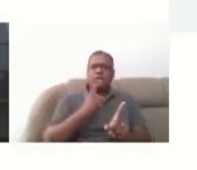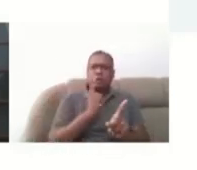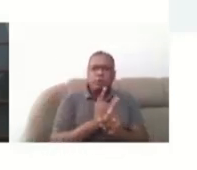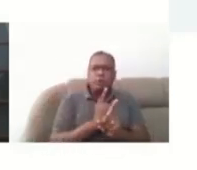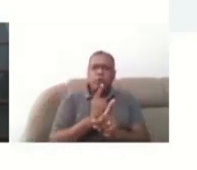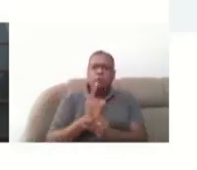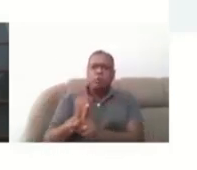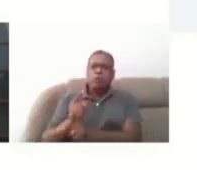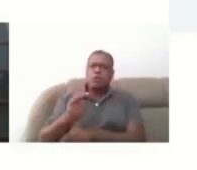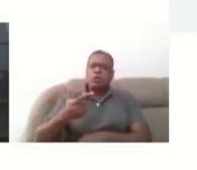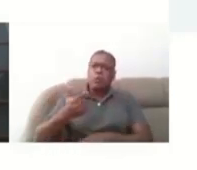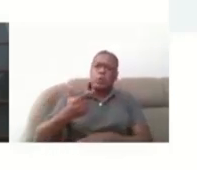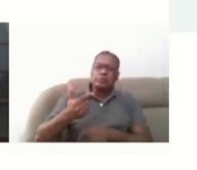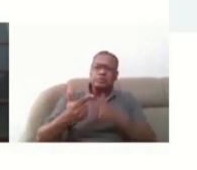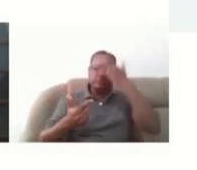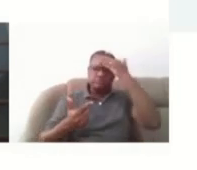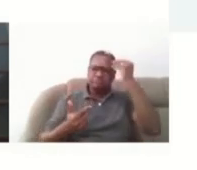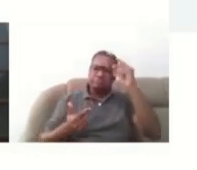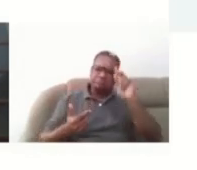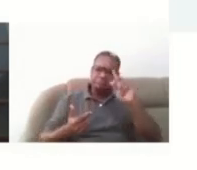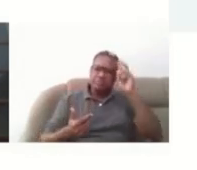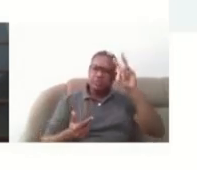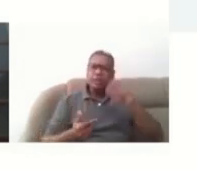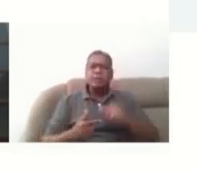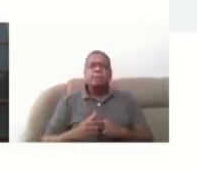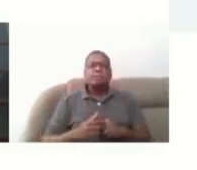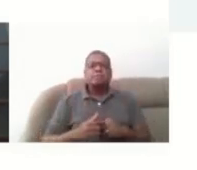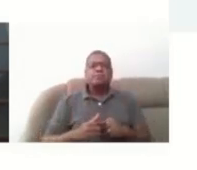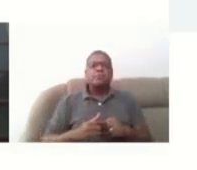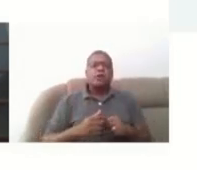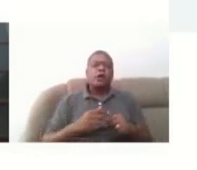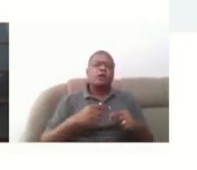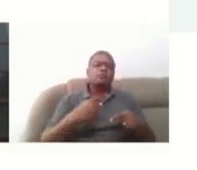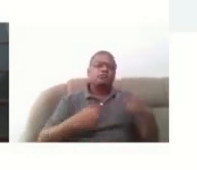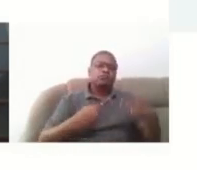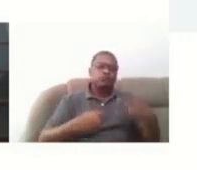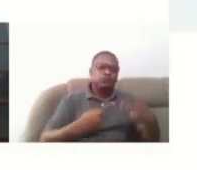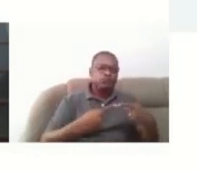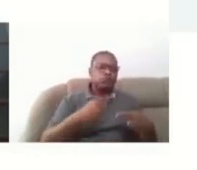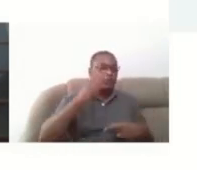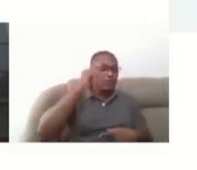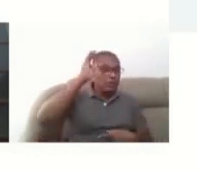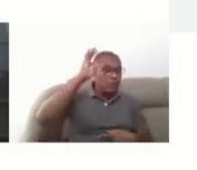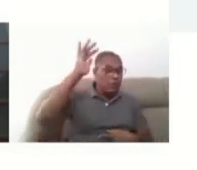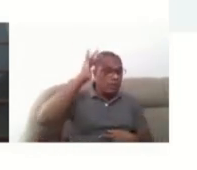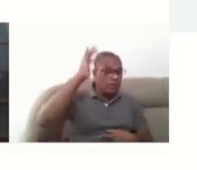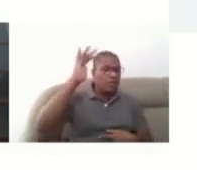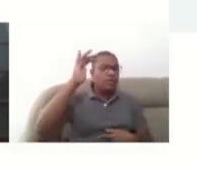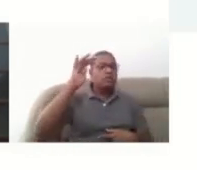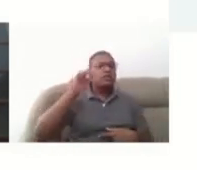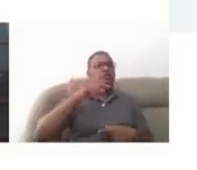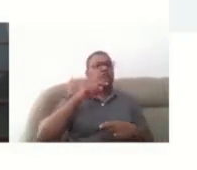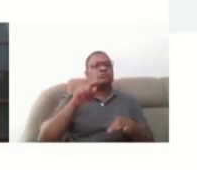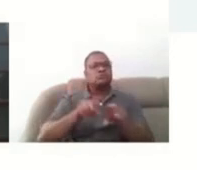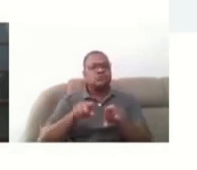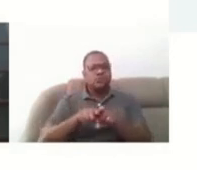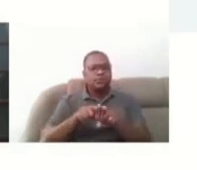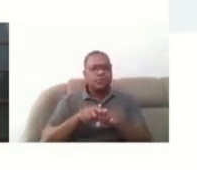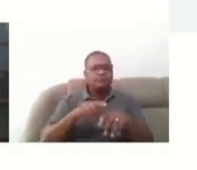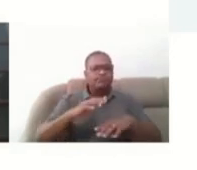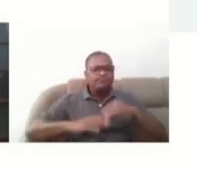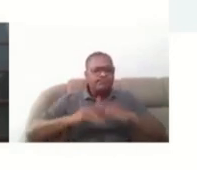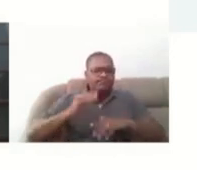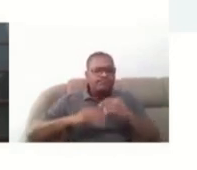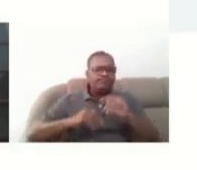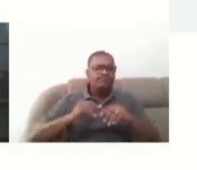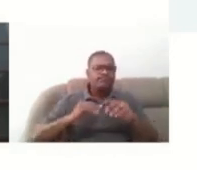encontros, a gente tanto discutiu a teoria, né? Quanto aplicou os instrumentos propostos,